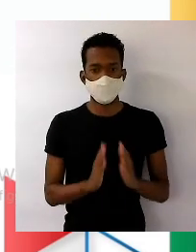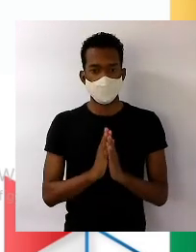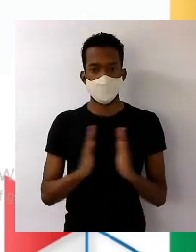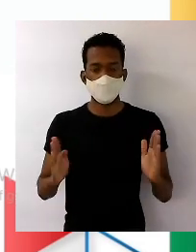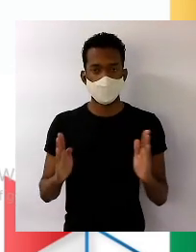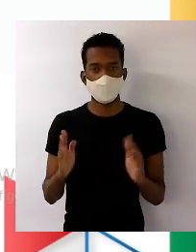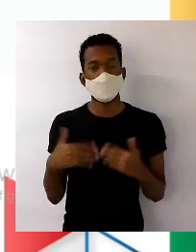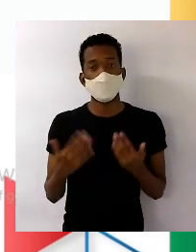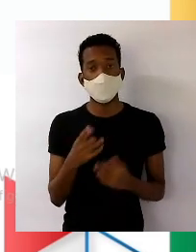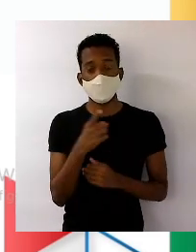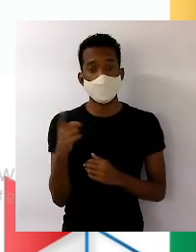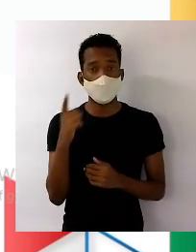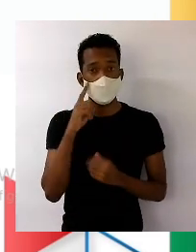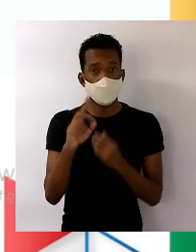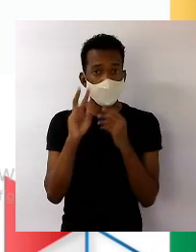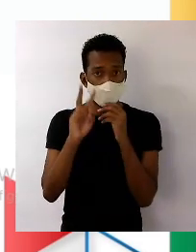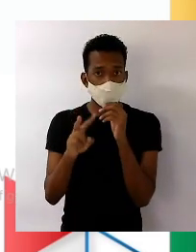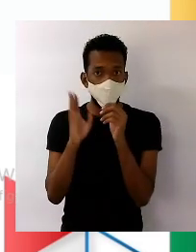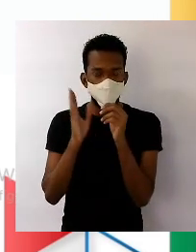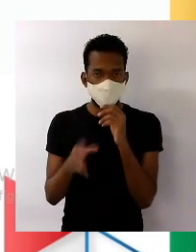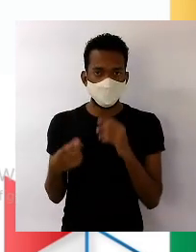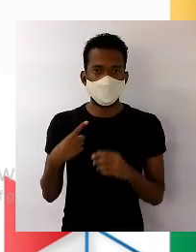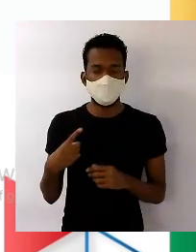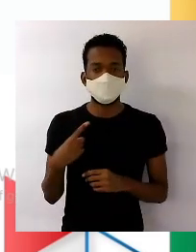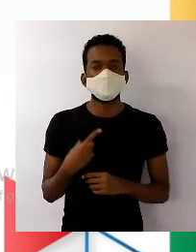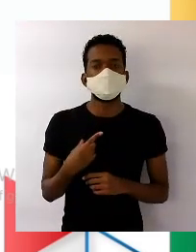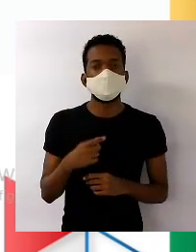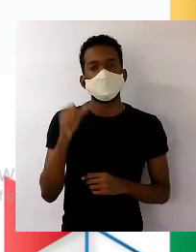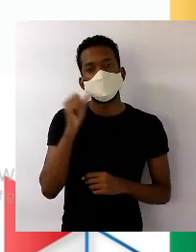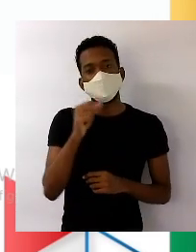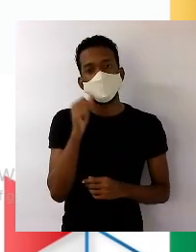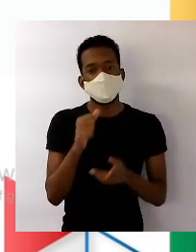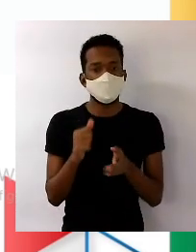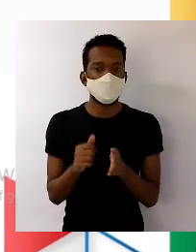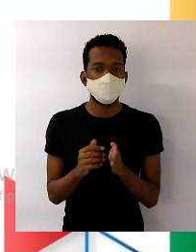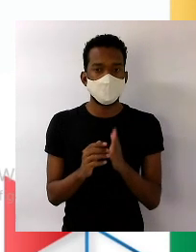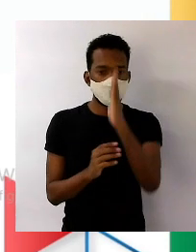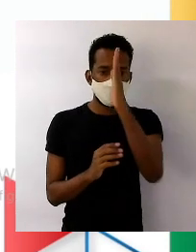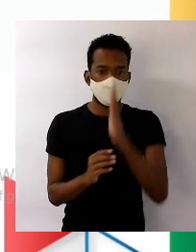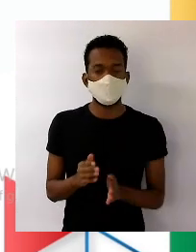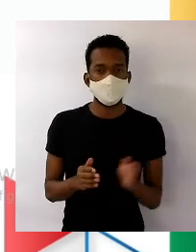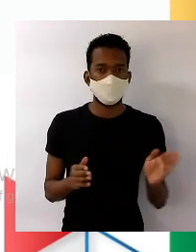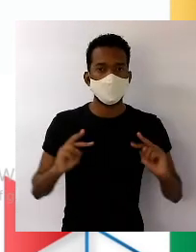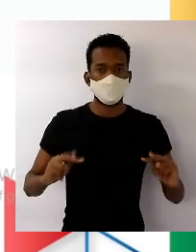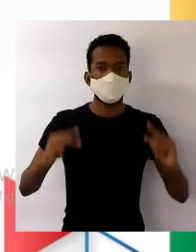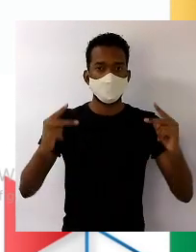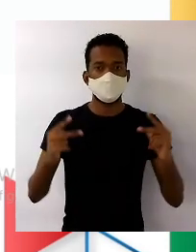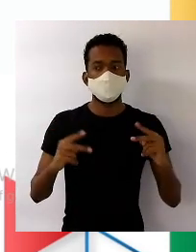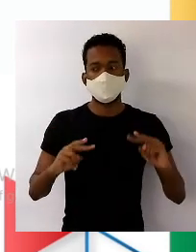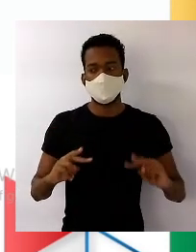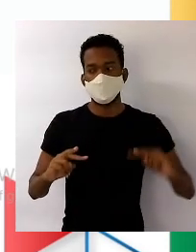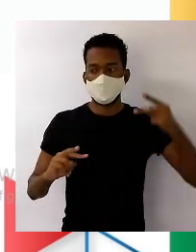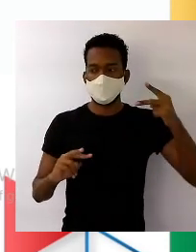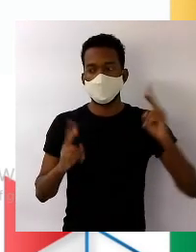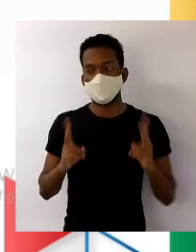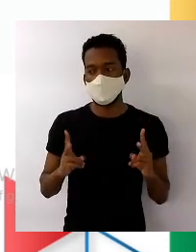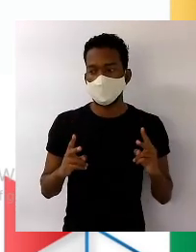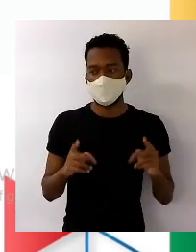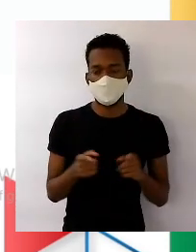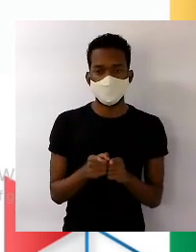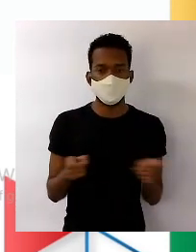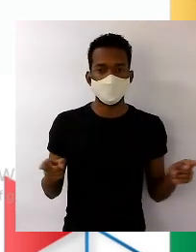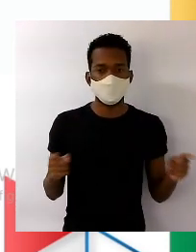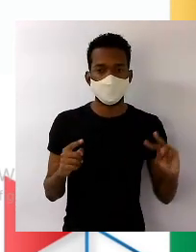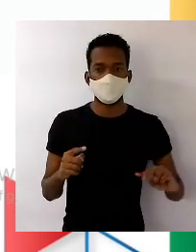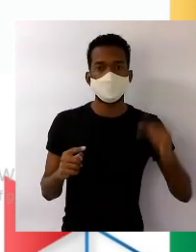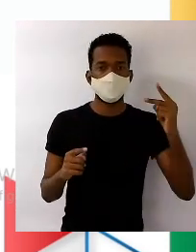Você vê que o número de mulheres já era superior. Aliás, o número de mulheres já era superior na